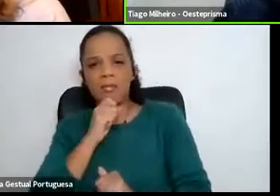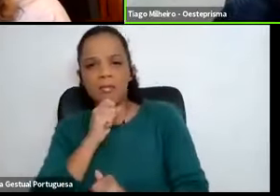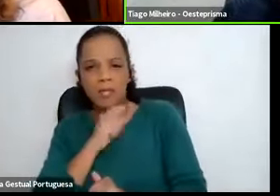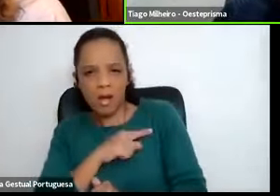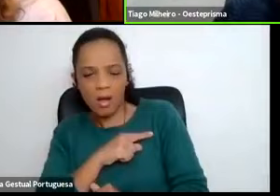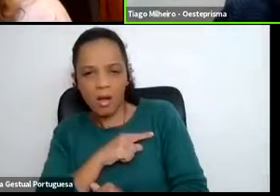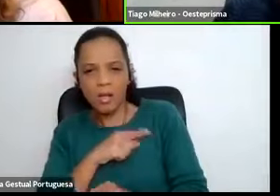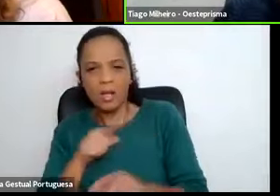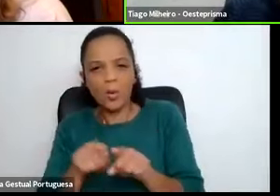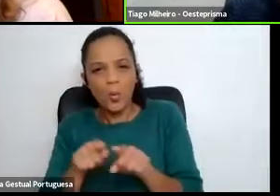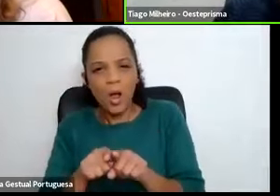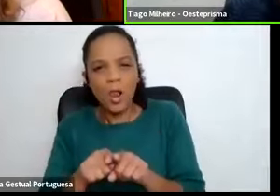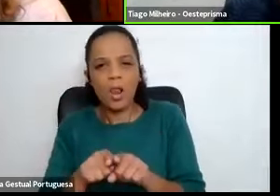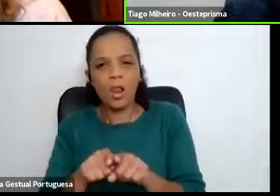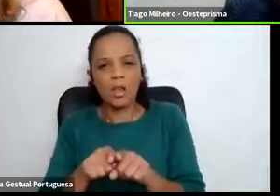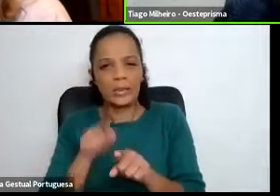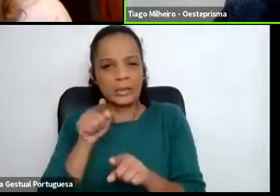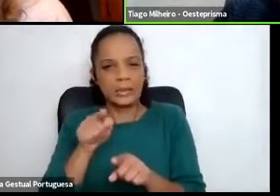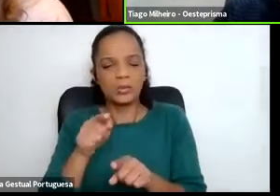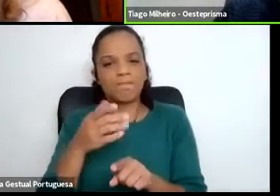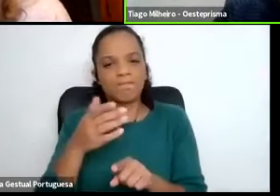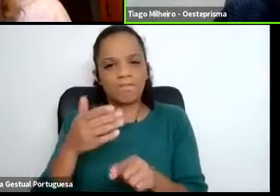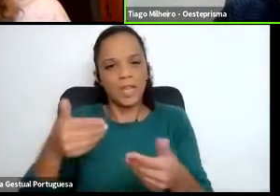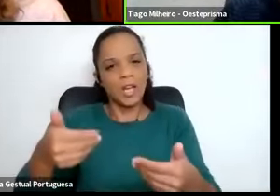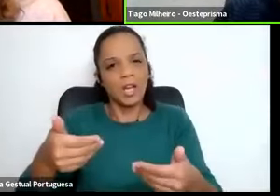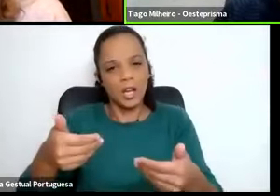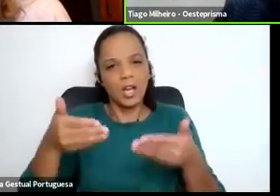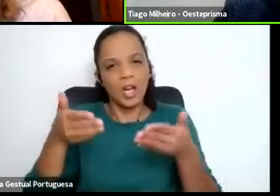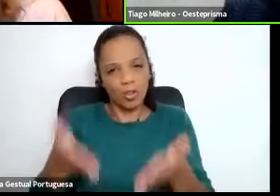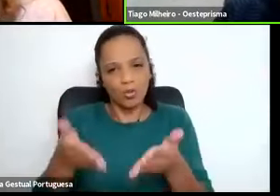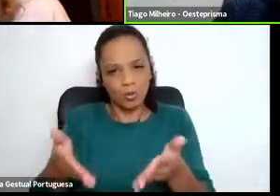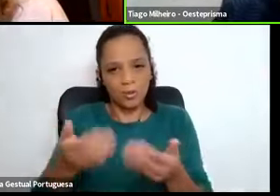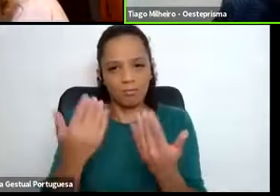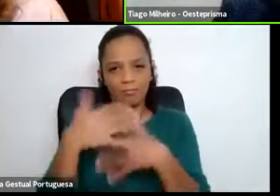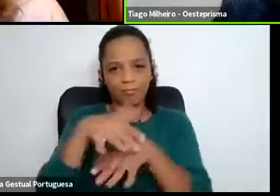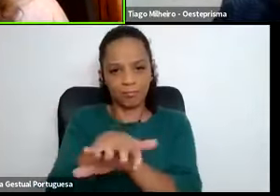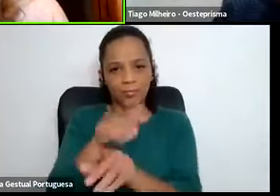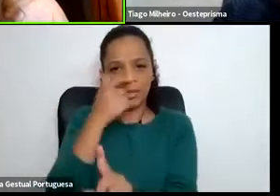estes passos que ajudaram também na integração da própria pessoa, não é?